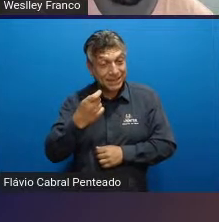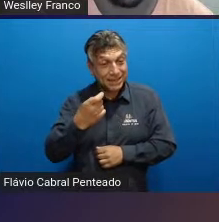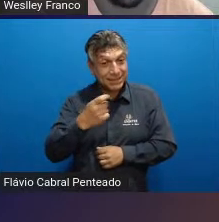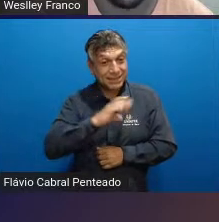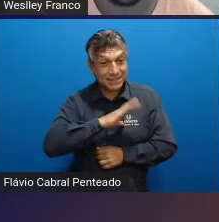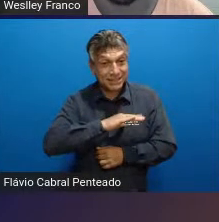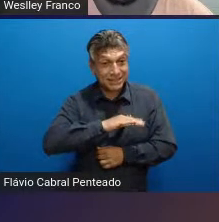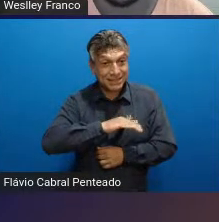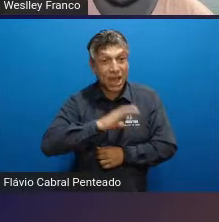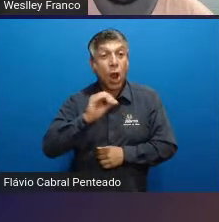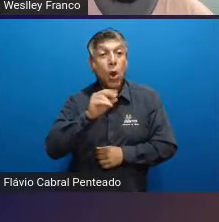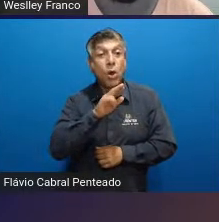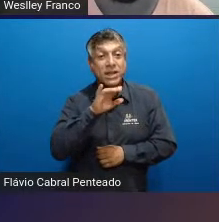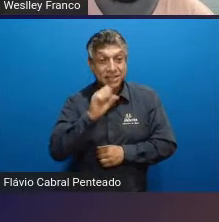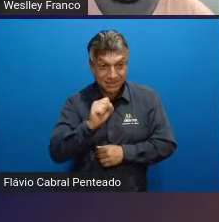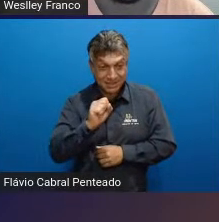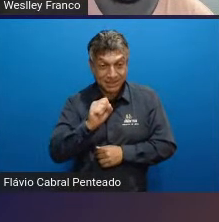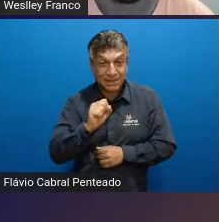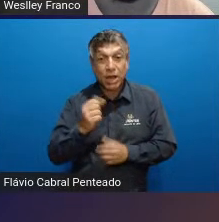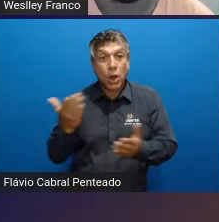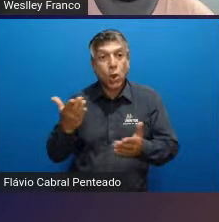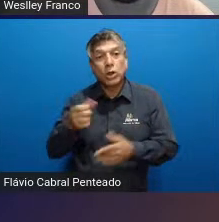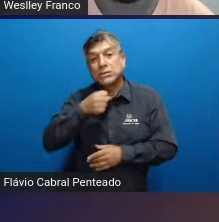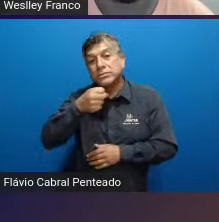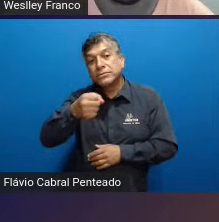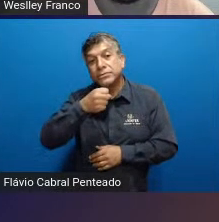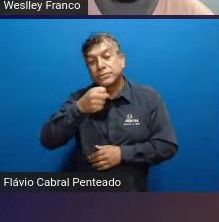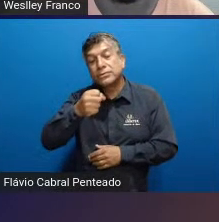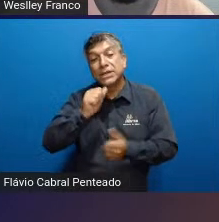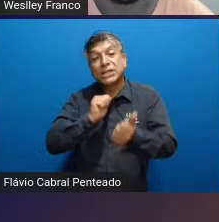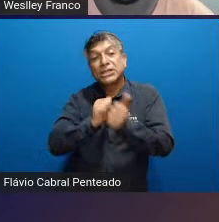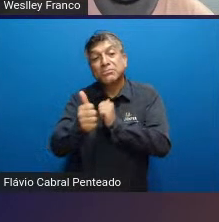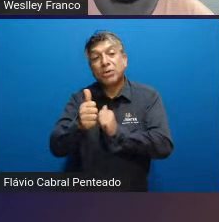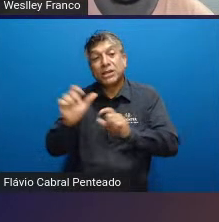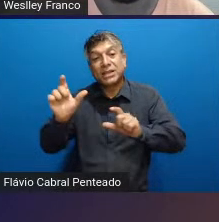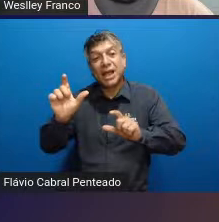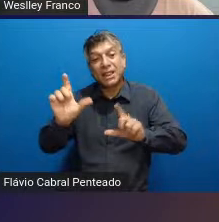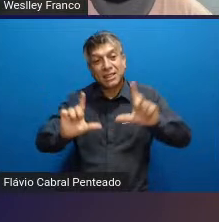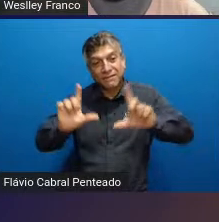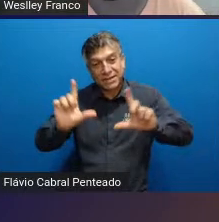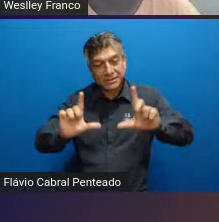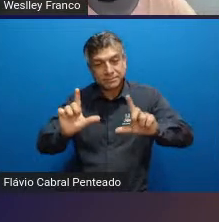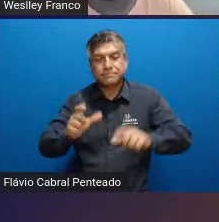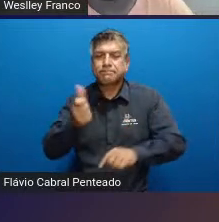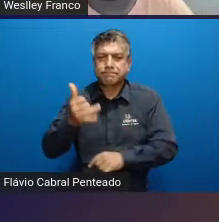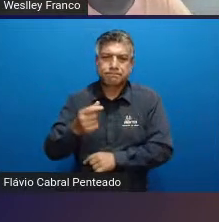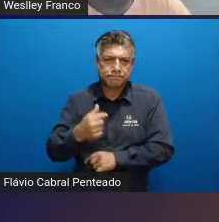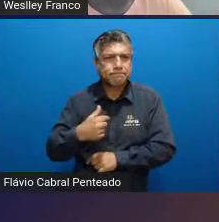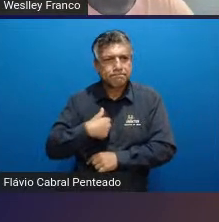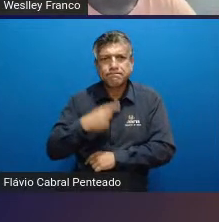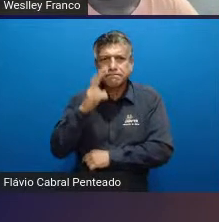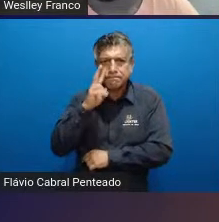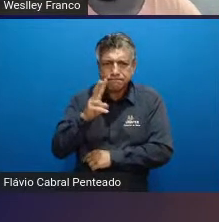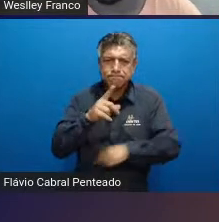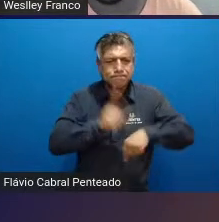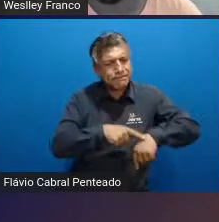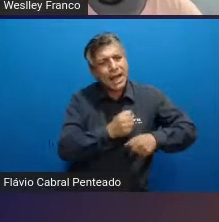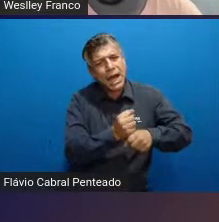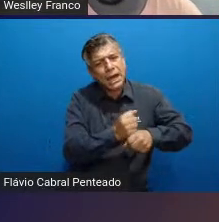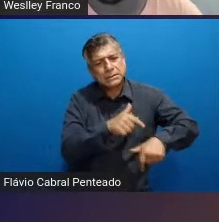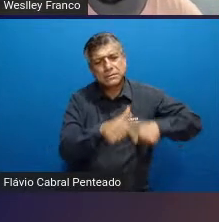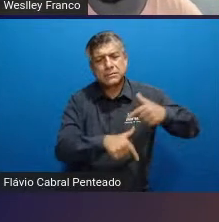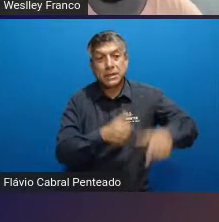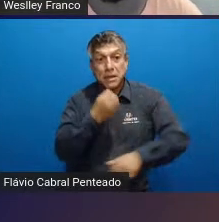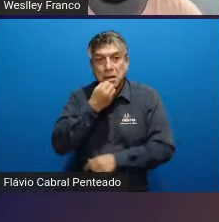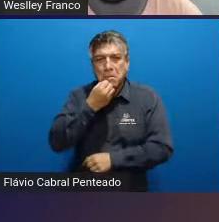comentarista da Esporte TV e ele coloca ali no livro dele entendi ao longo da minha carreira que o bom